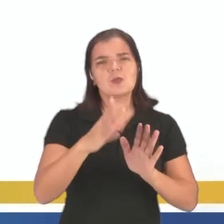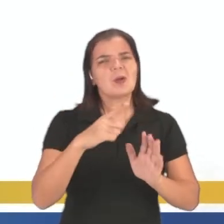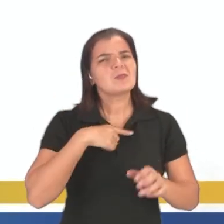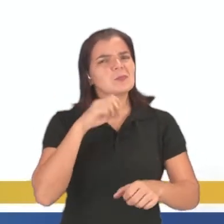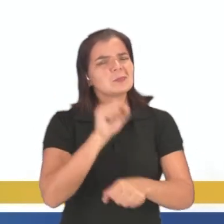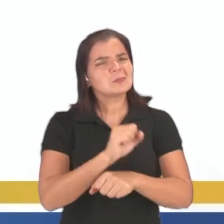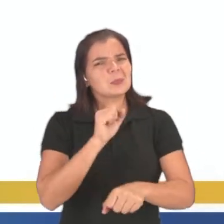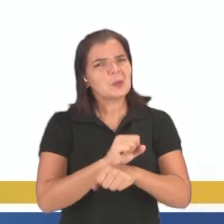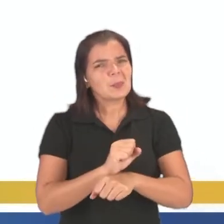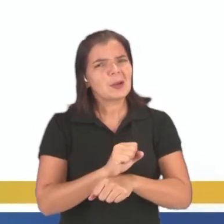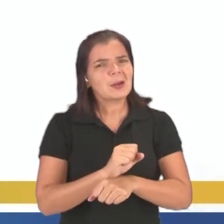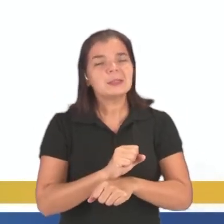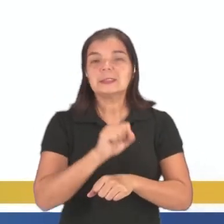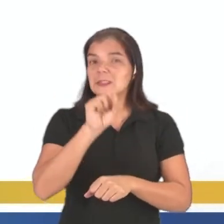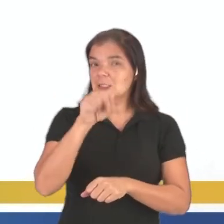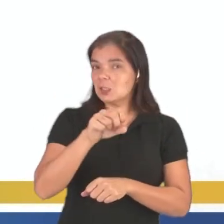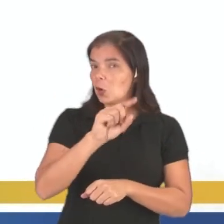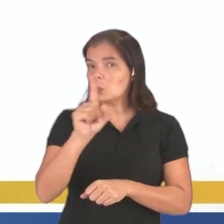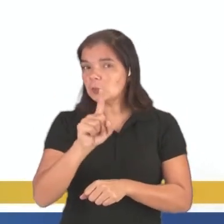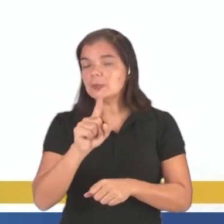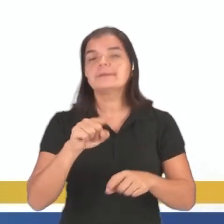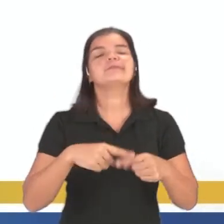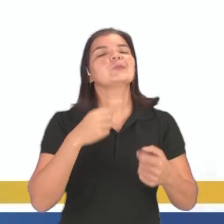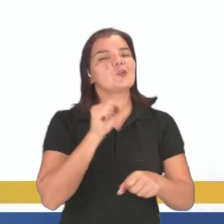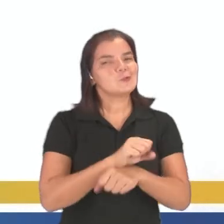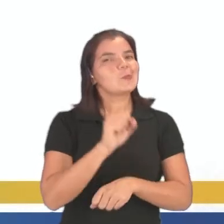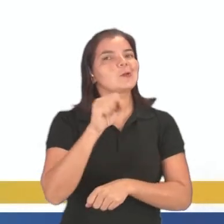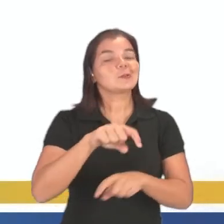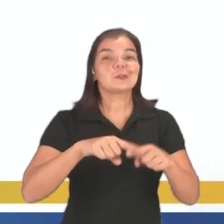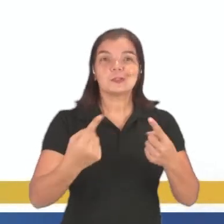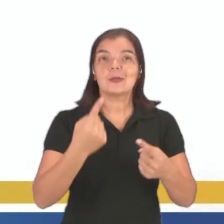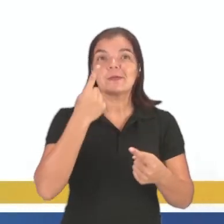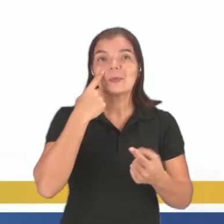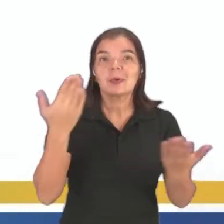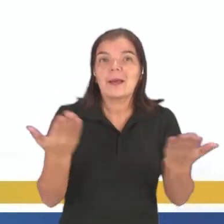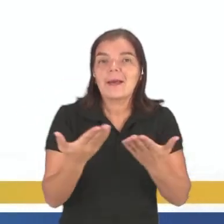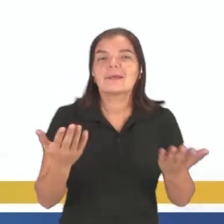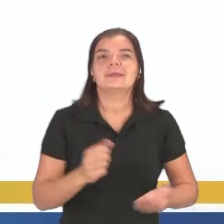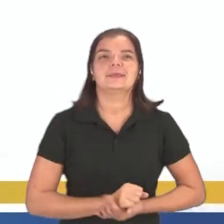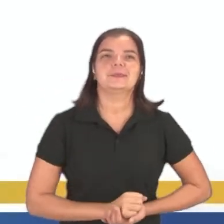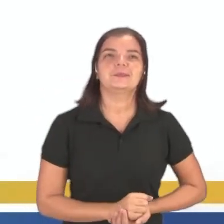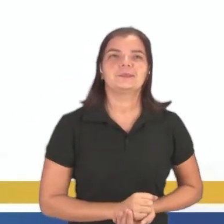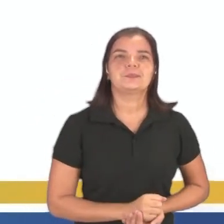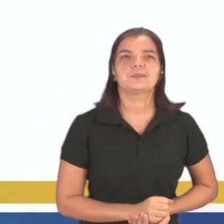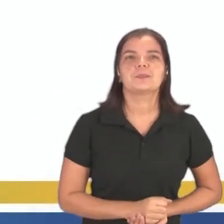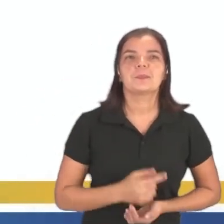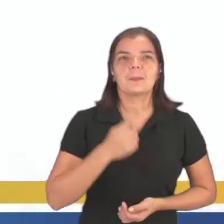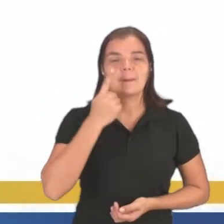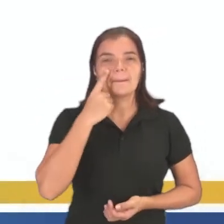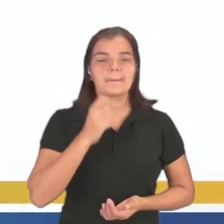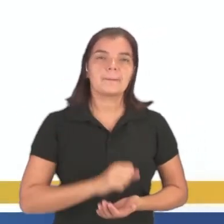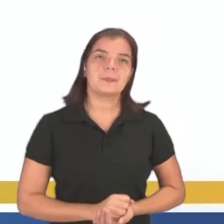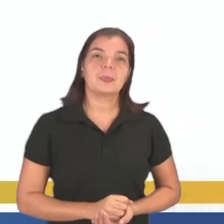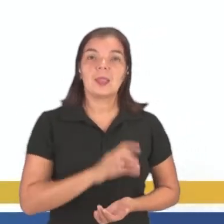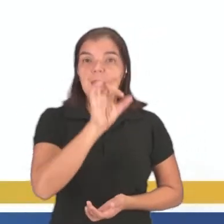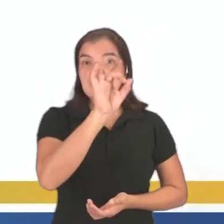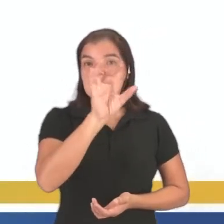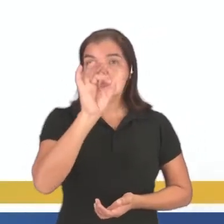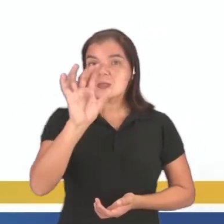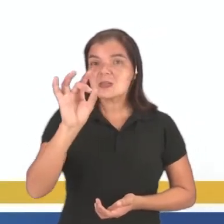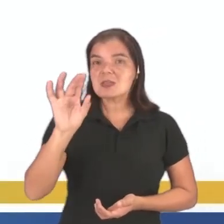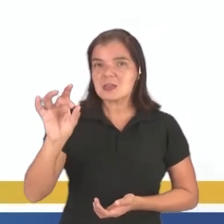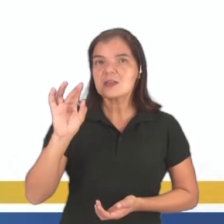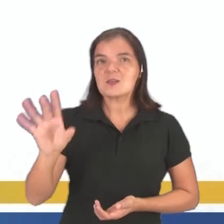parado para pensar nisso? Sim ou não? Bom, espero que sim. Se não, nós vamos aprender agora. Agora, mirem, cada uma